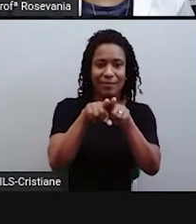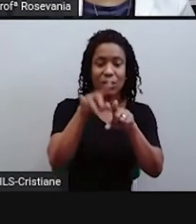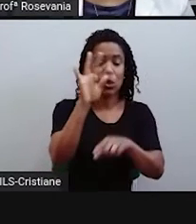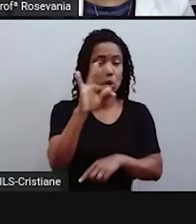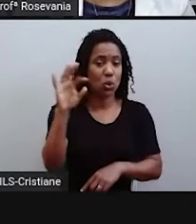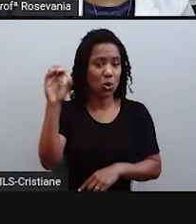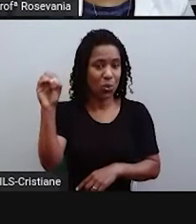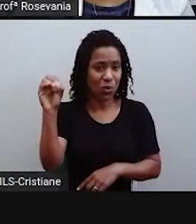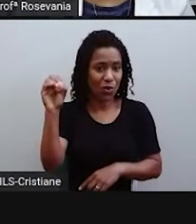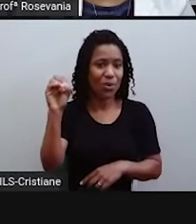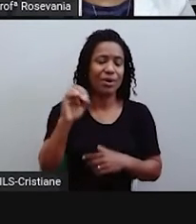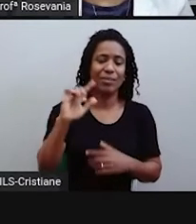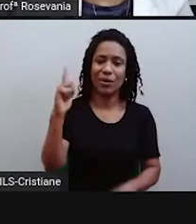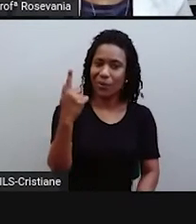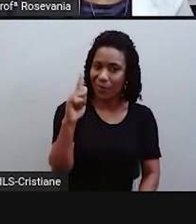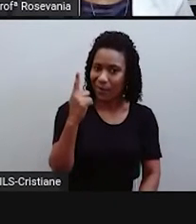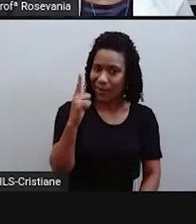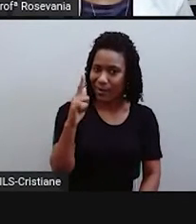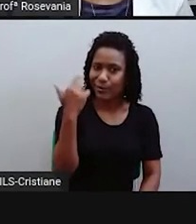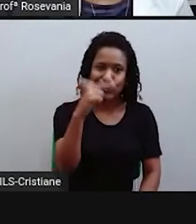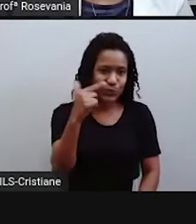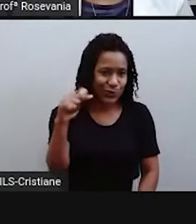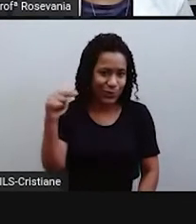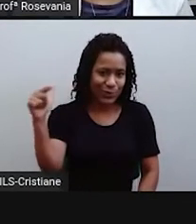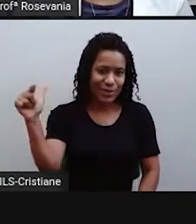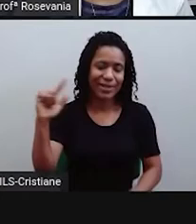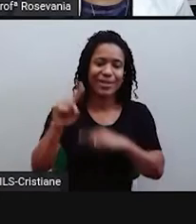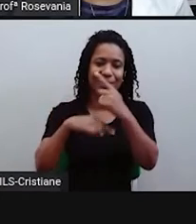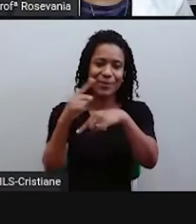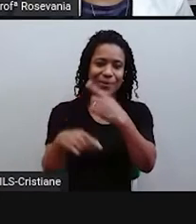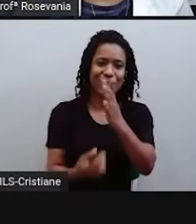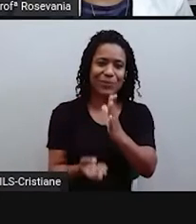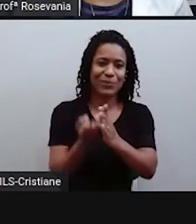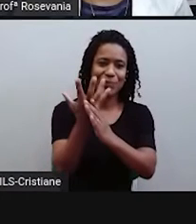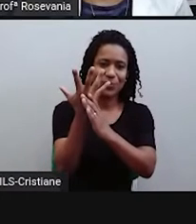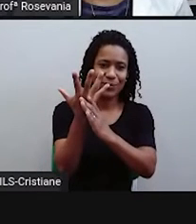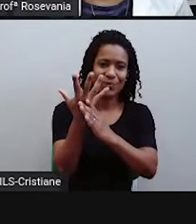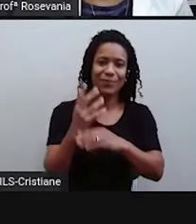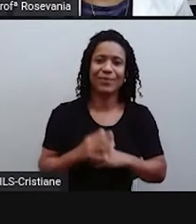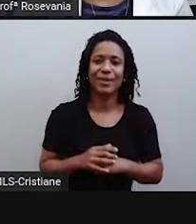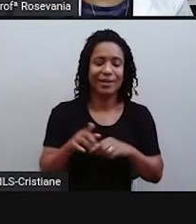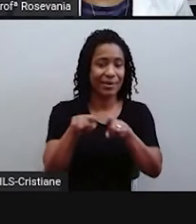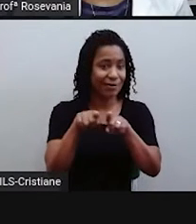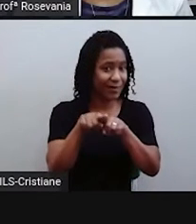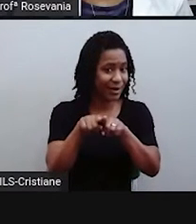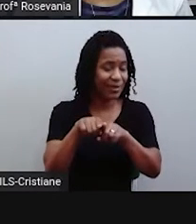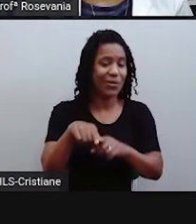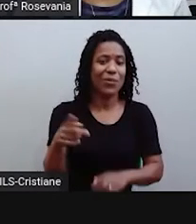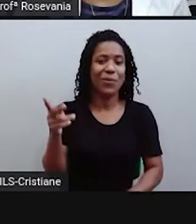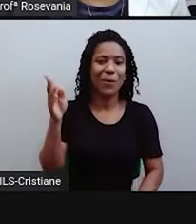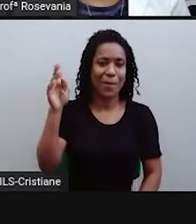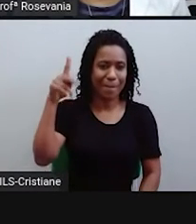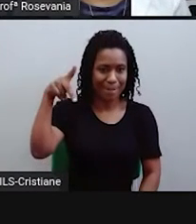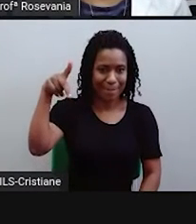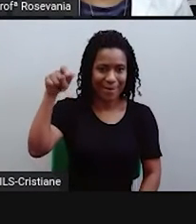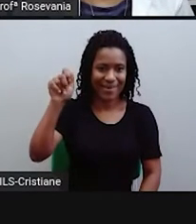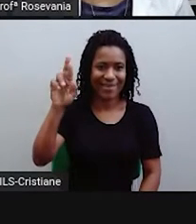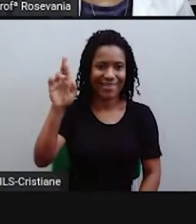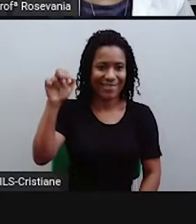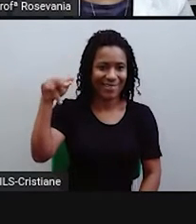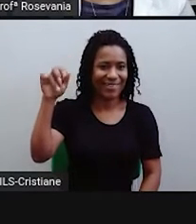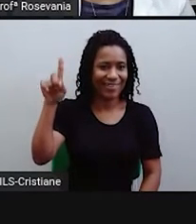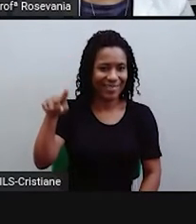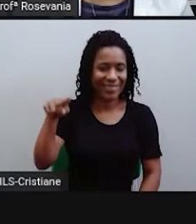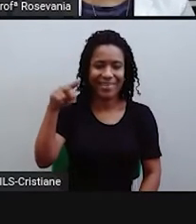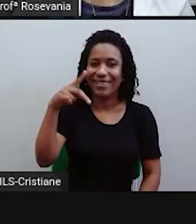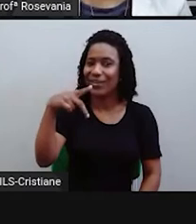Goiás, que já foi bem mais depois. Olha aqui, a questão também, né? O Paraná não tinha, já ia direto logo para Santa Catarina.